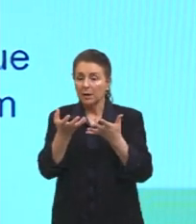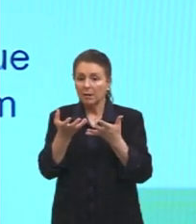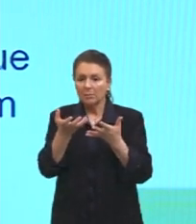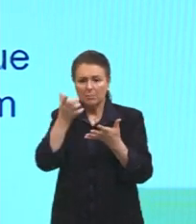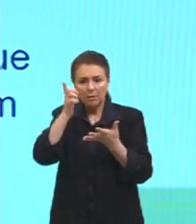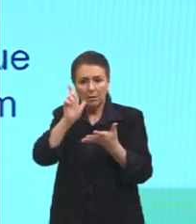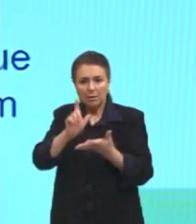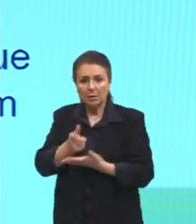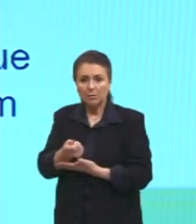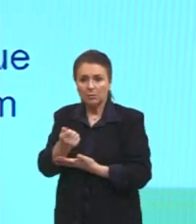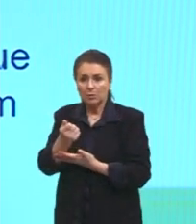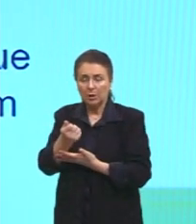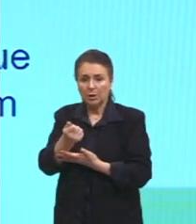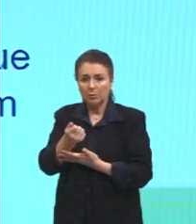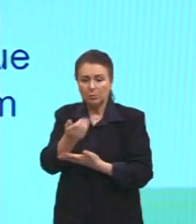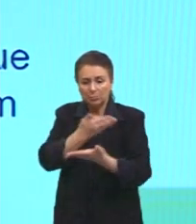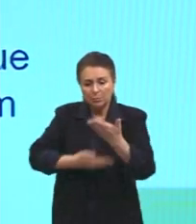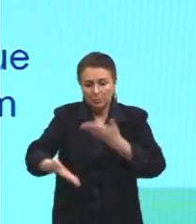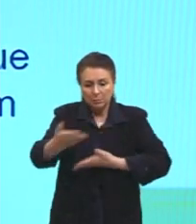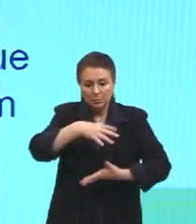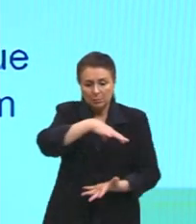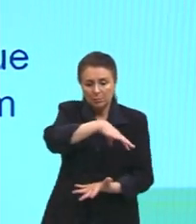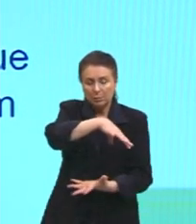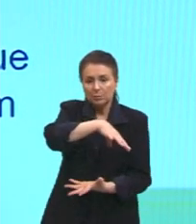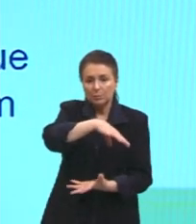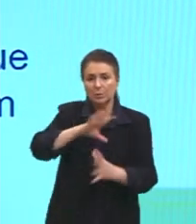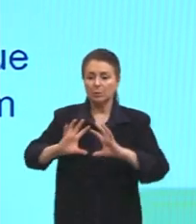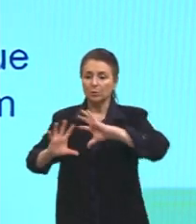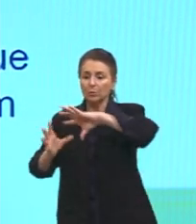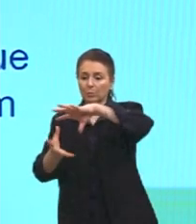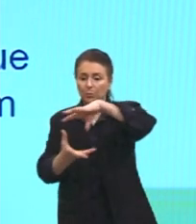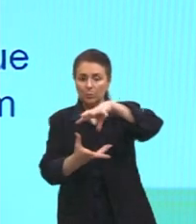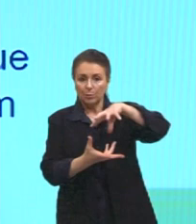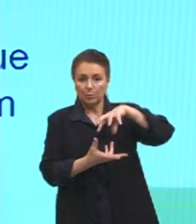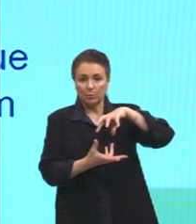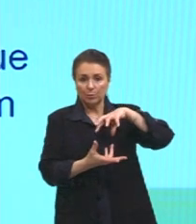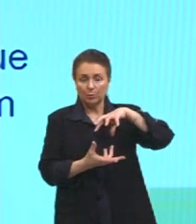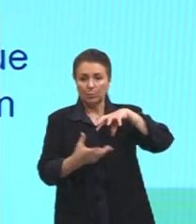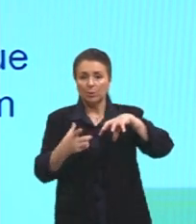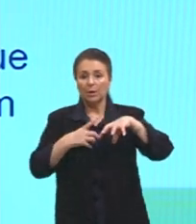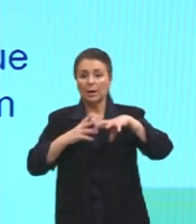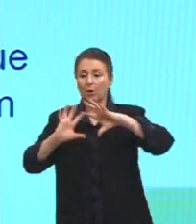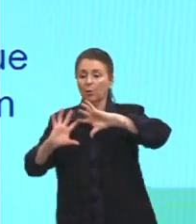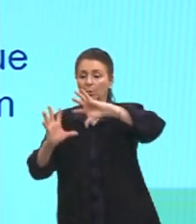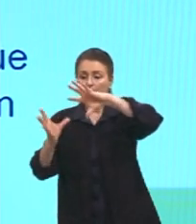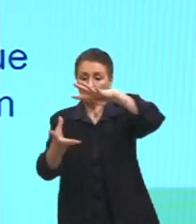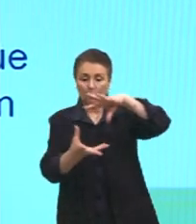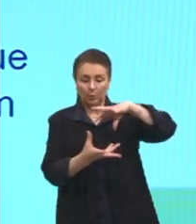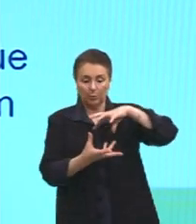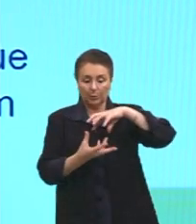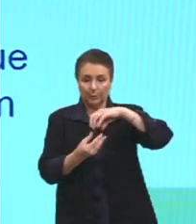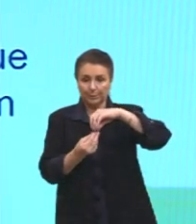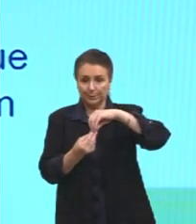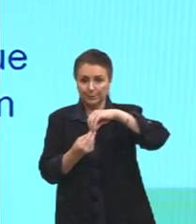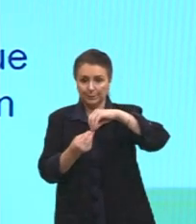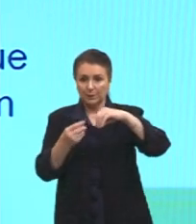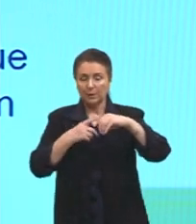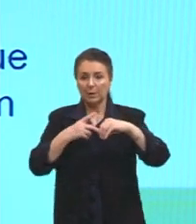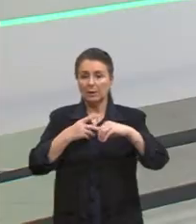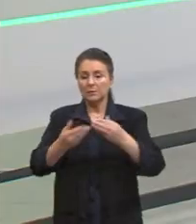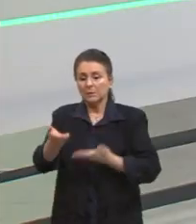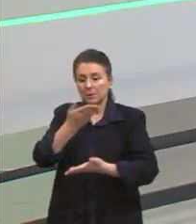mundo inteiro. E aí nós entramos justamente na globalização, que é esse processo, né, de interação política,